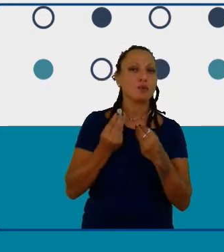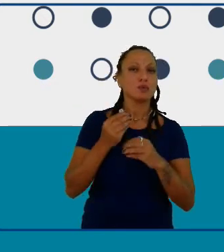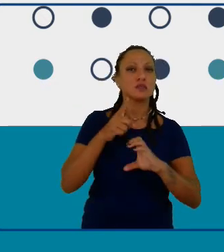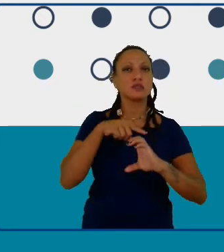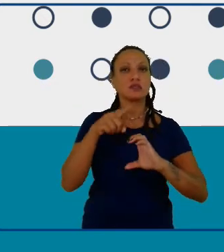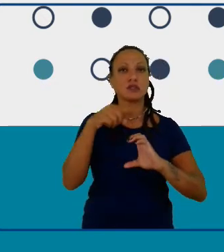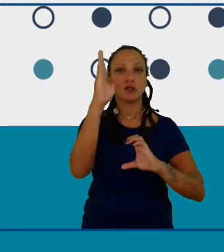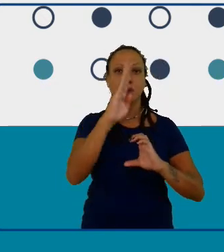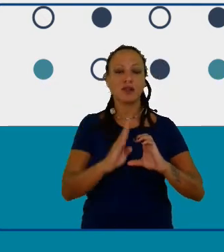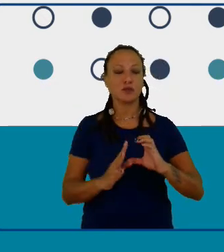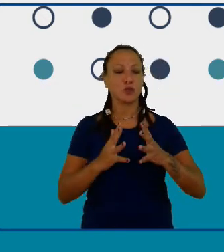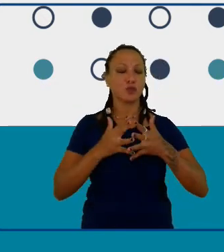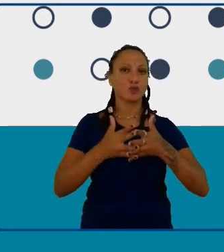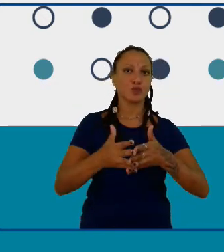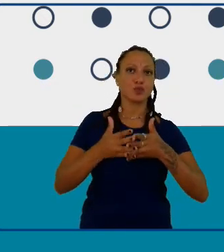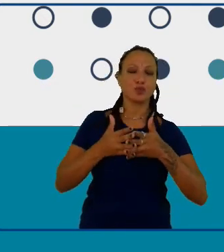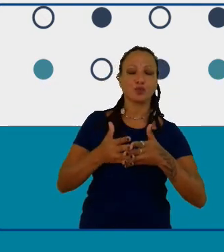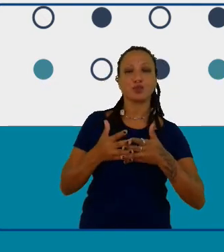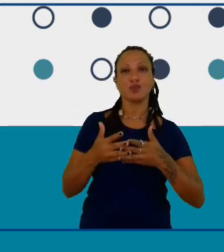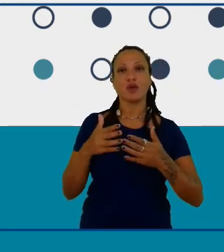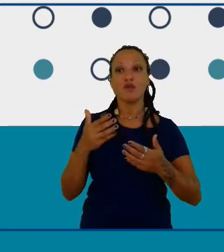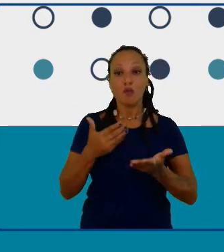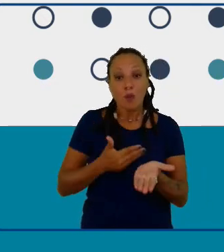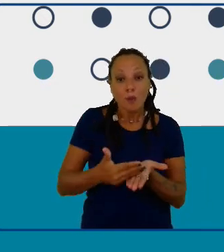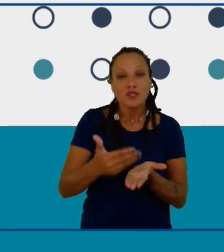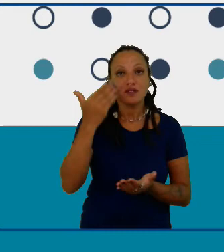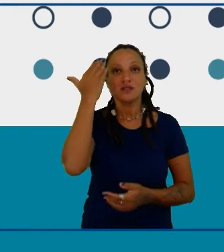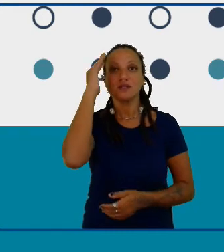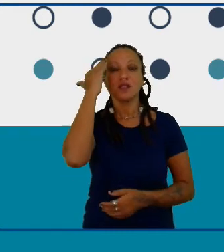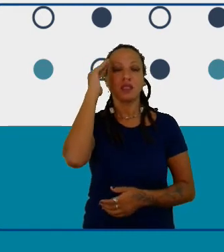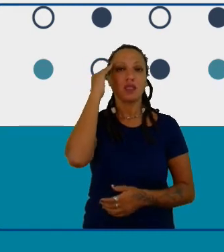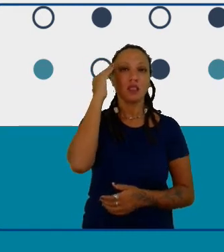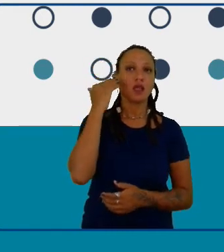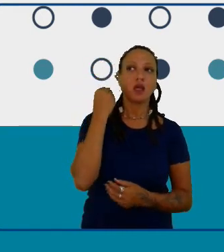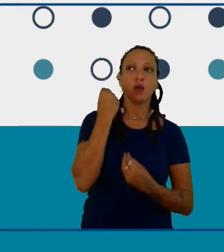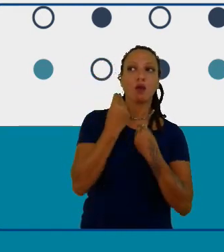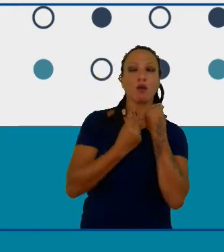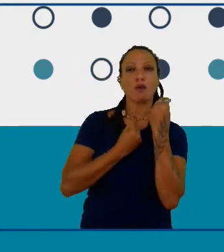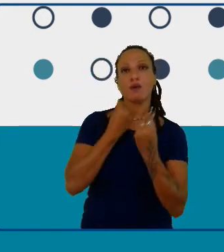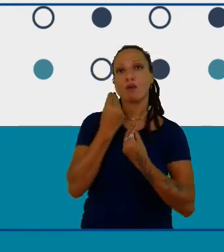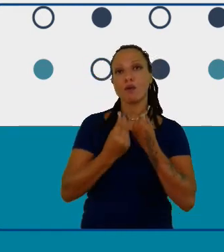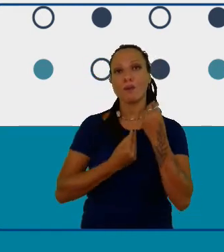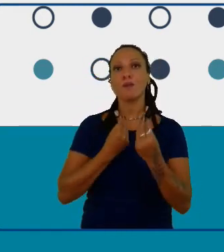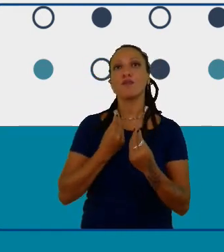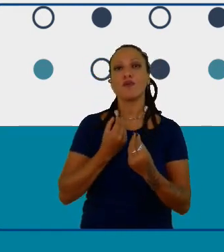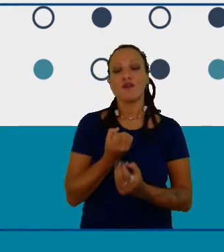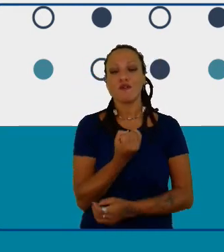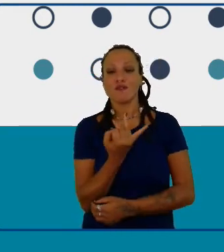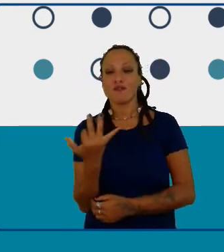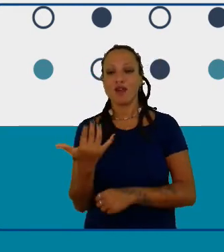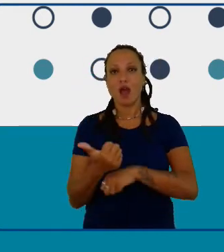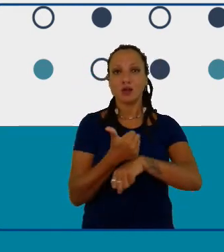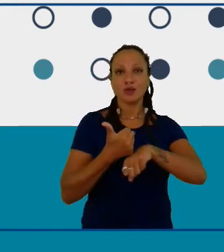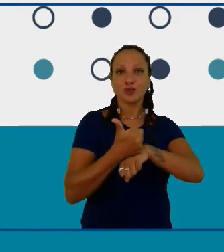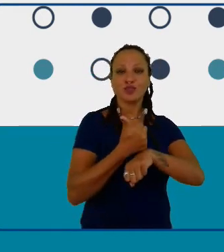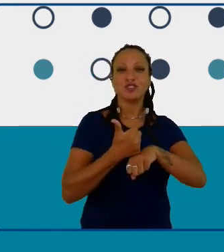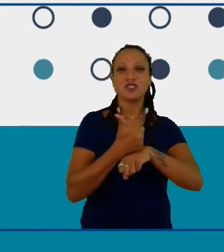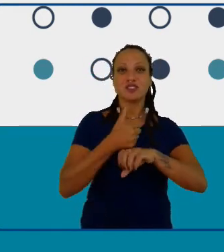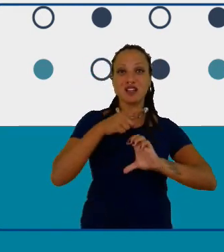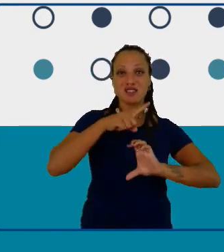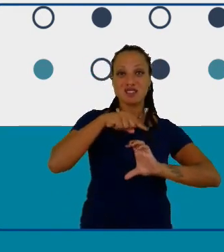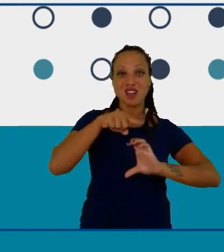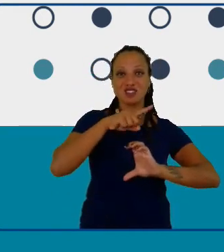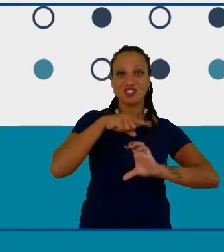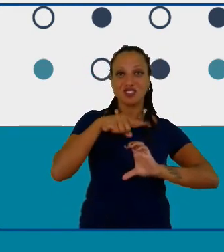também quanto o como nós temos cientistas e isso de diferentes idades em